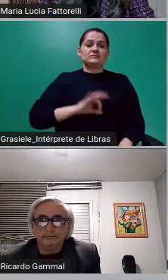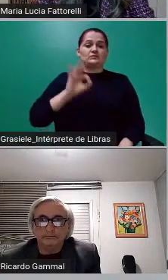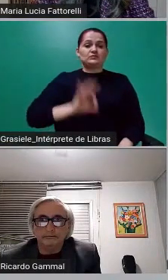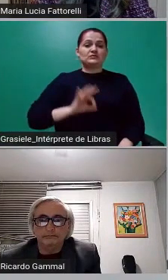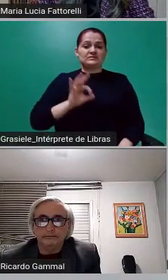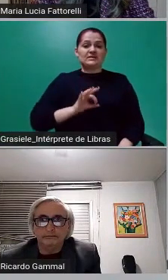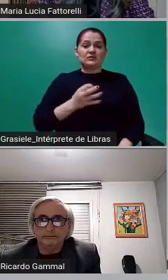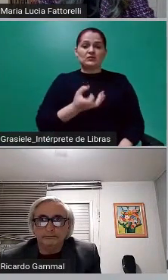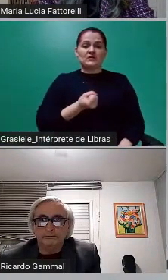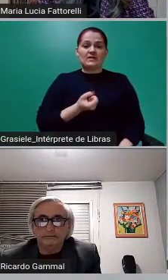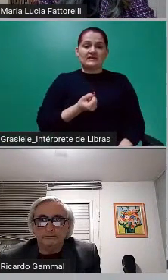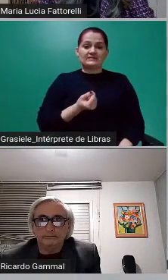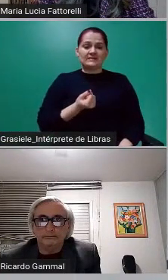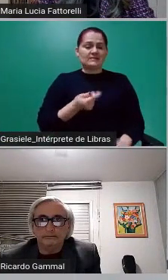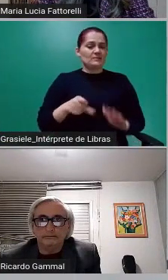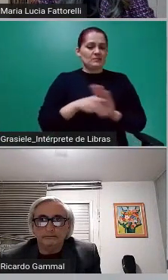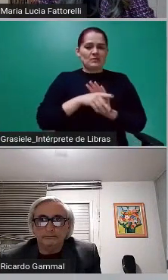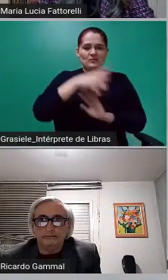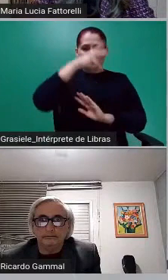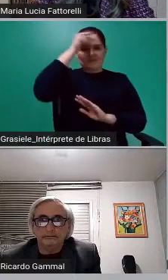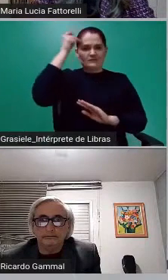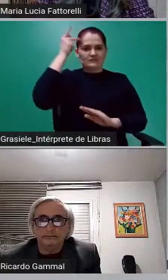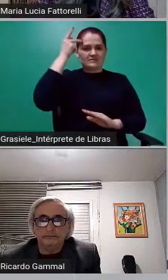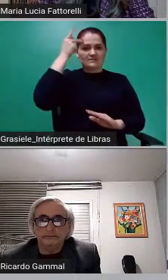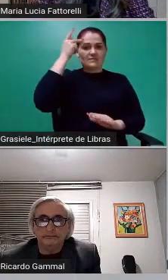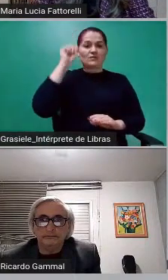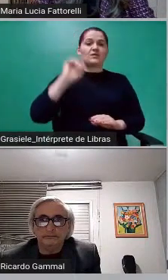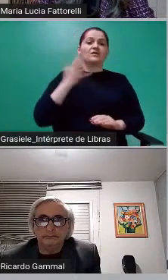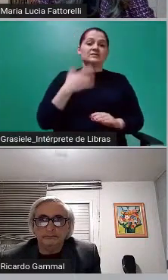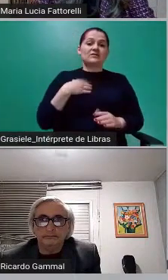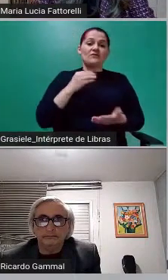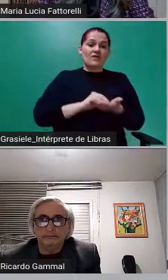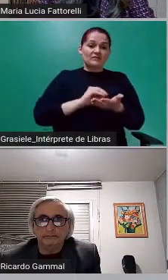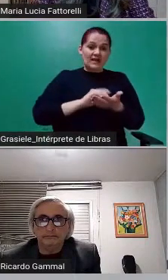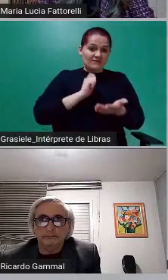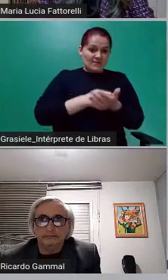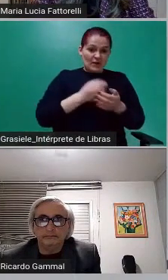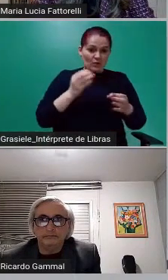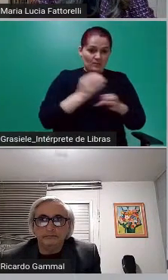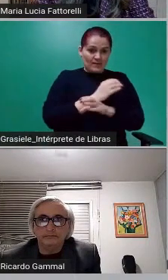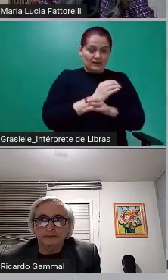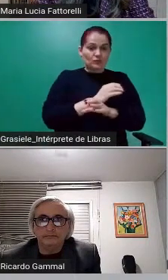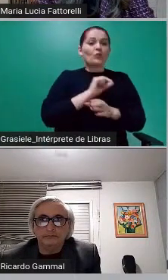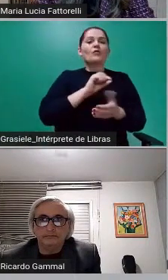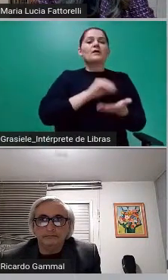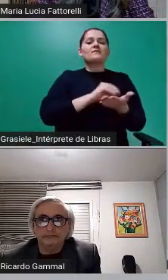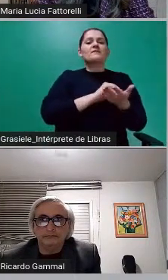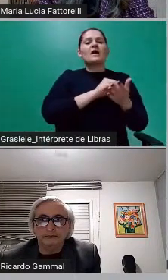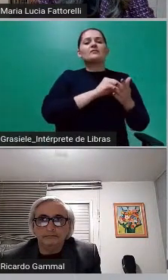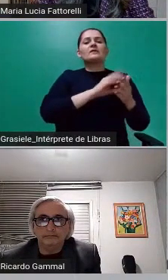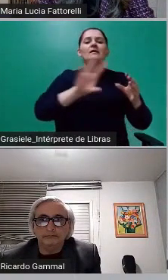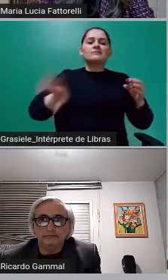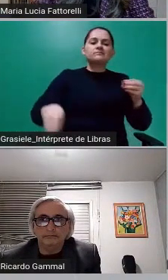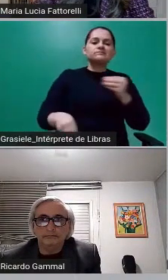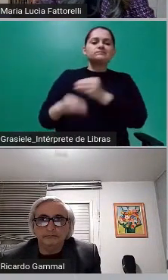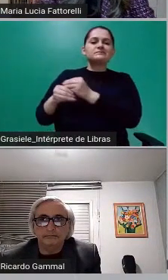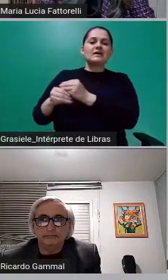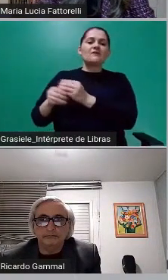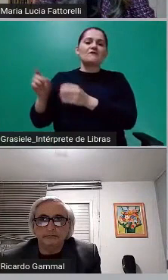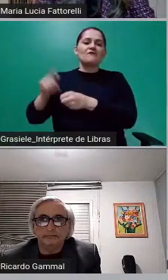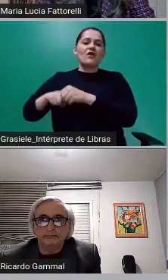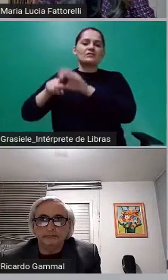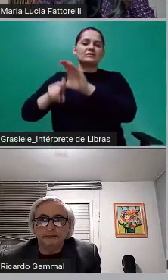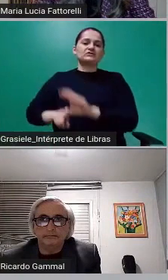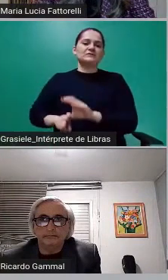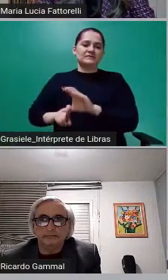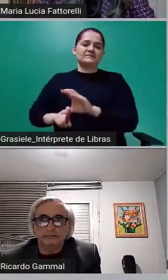município. Então, o que que acontecia? O excedente ia para o saldo devedor e